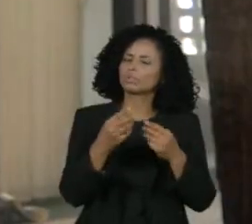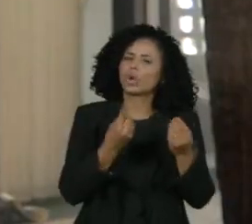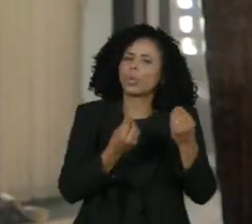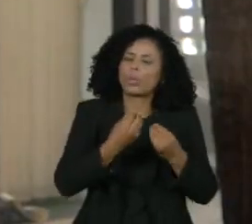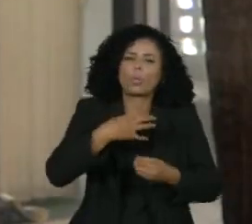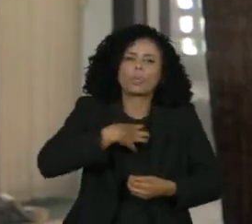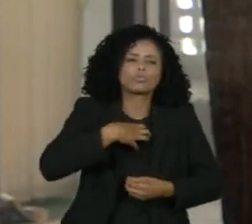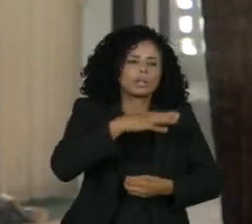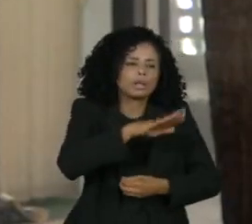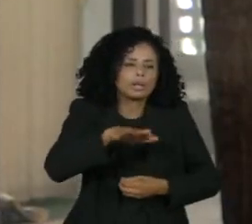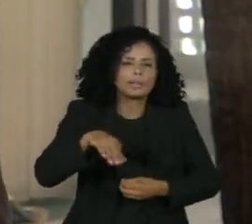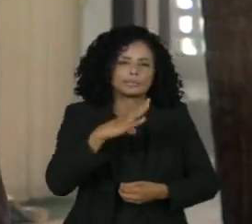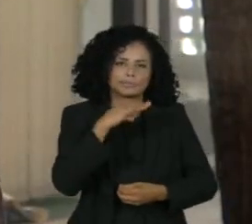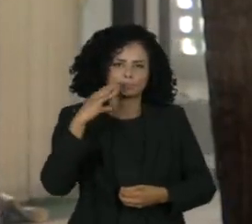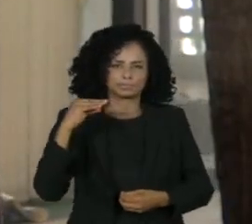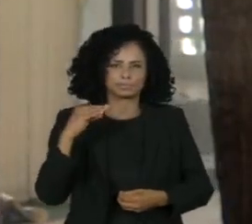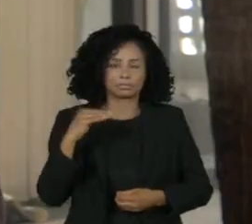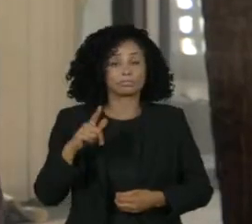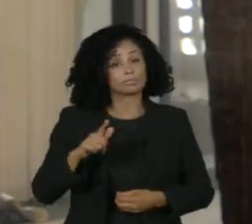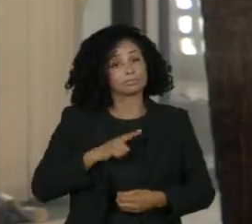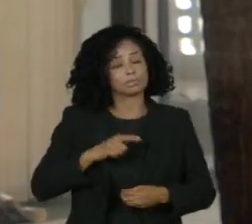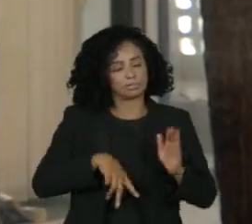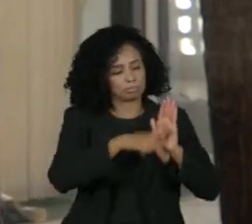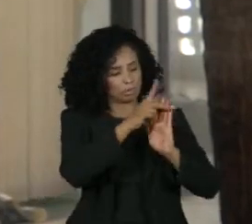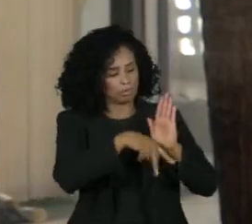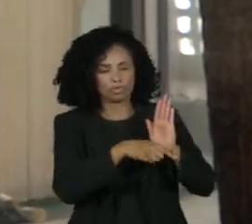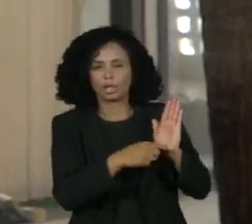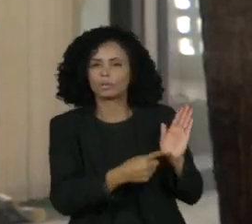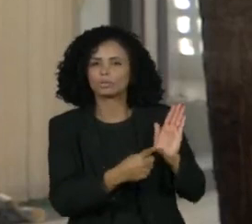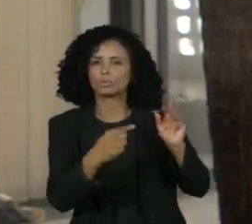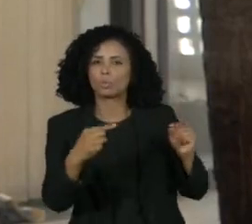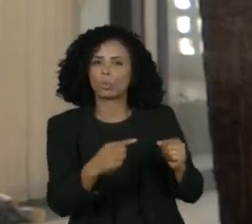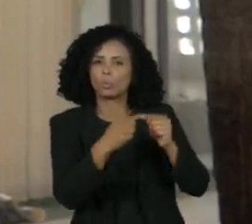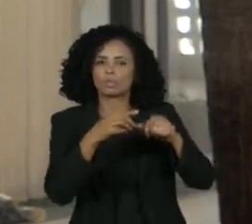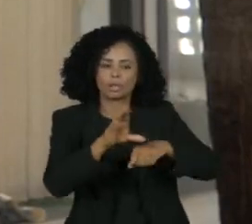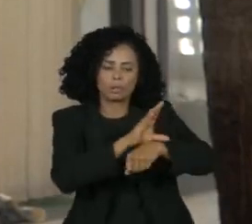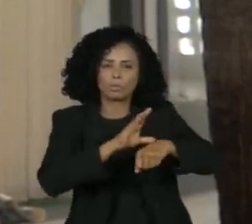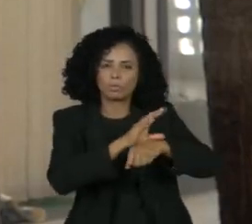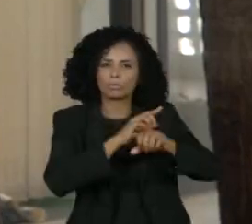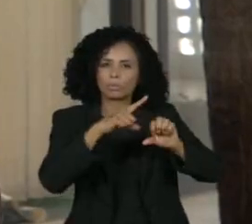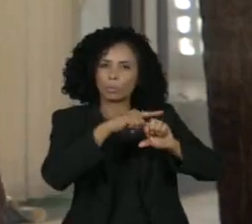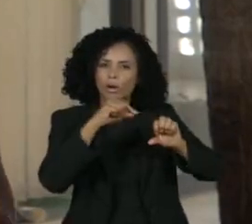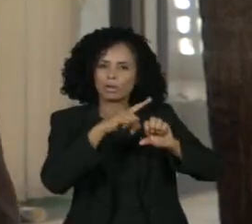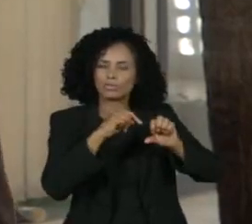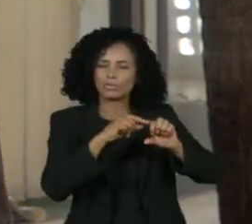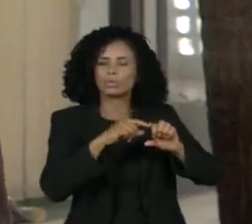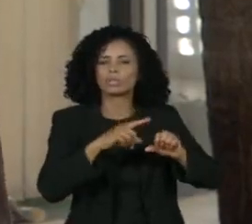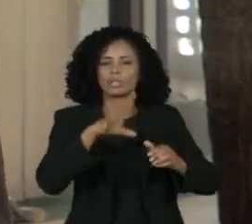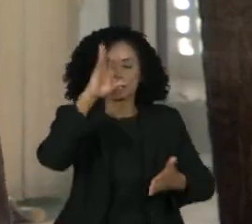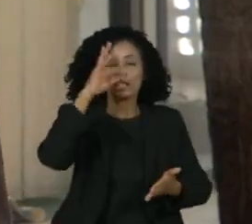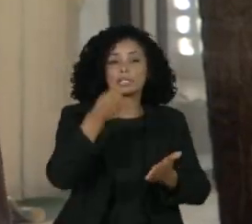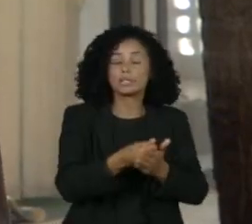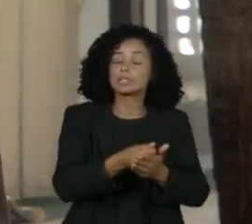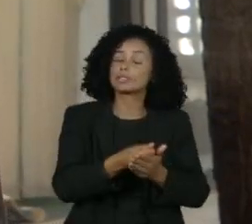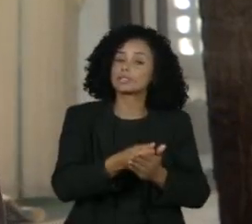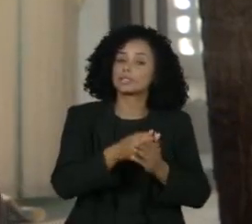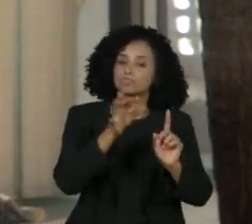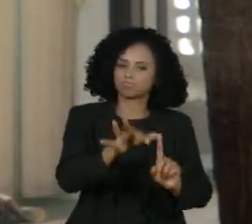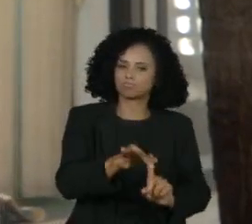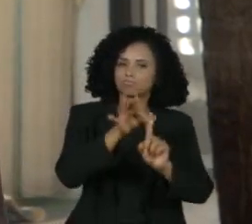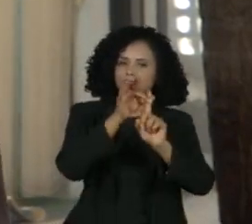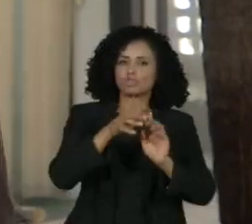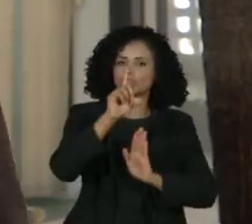O movimento foi batizado com o número do artigo da Constituição Federal que define como prioridade absoluta os